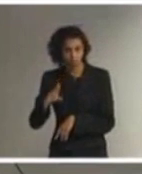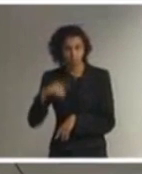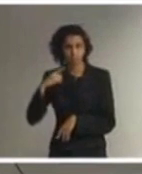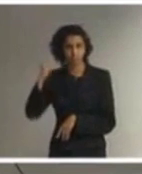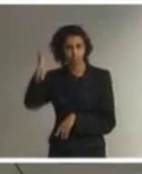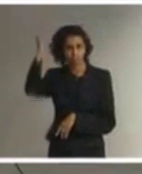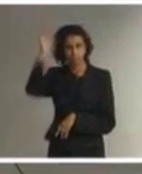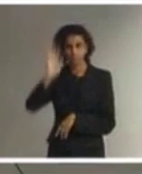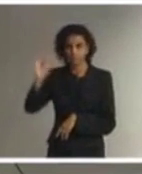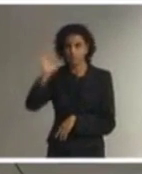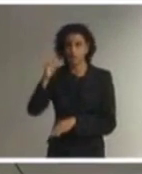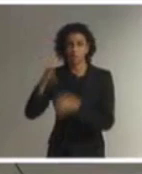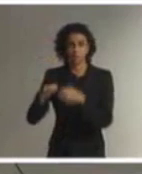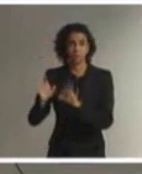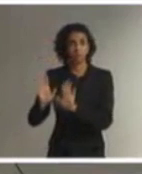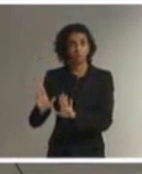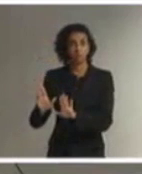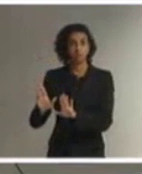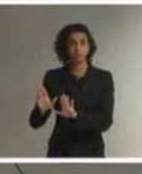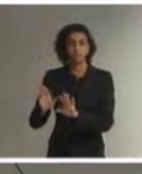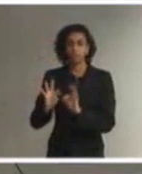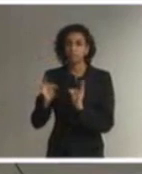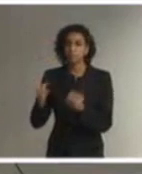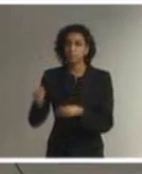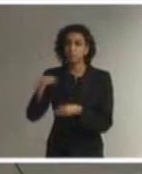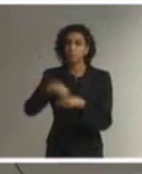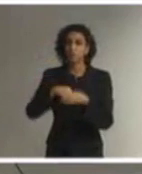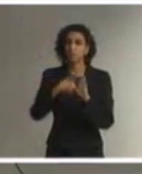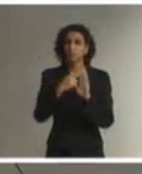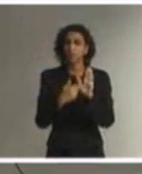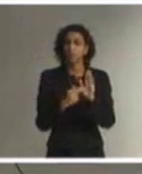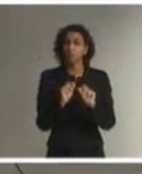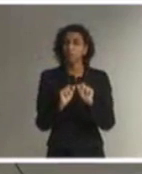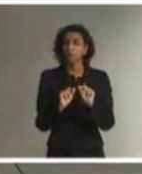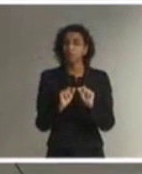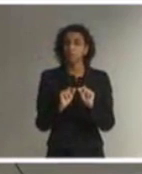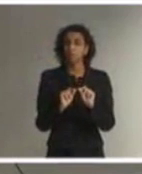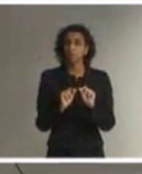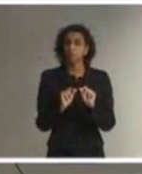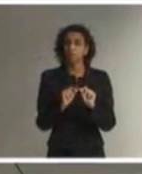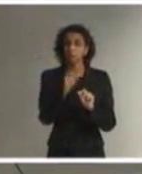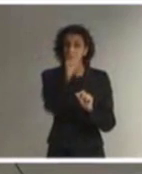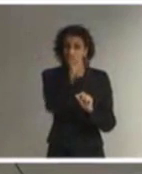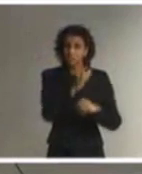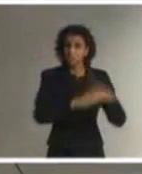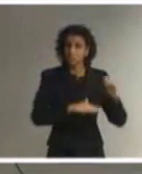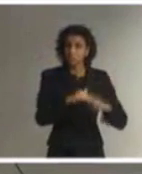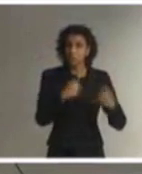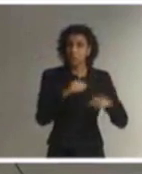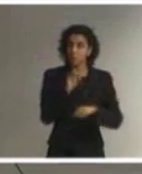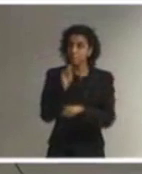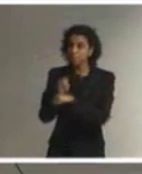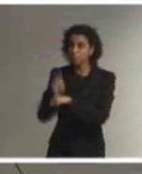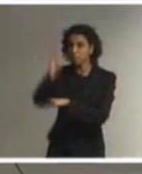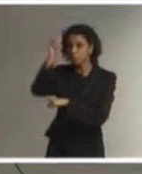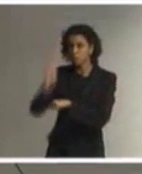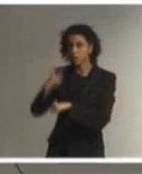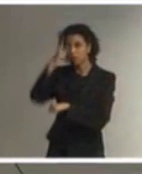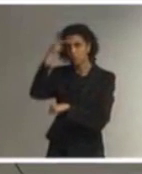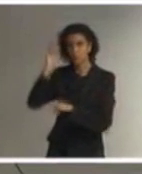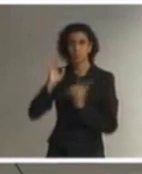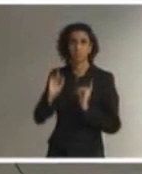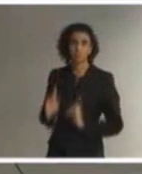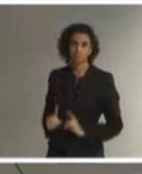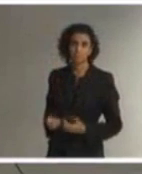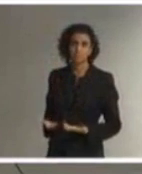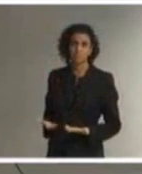dentro do que estabelece essas normativas, atribuição para a proteção e defesa dos direitos das pessoas com